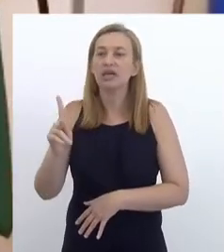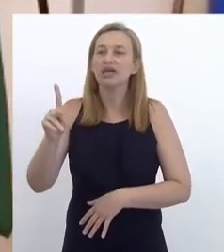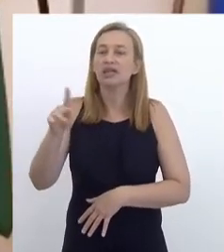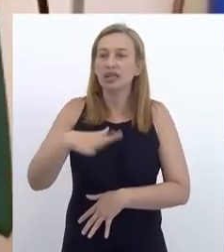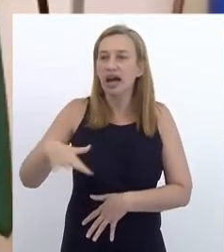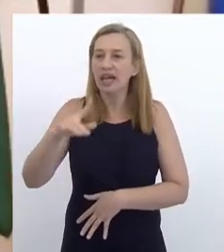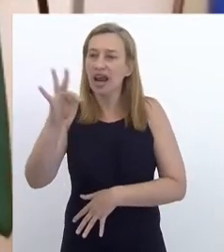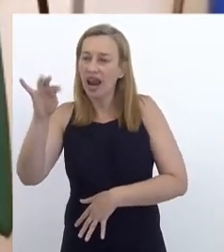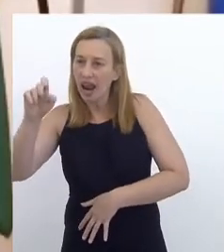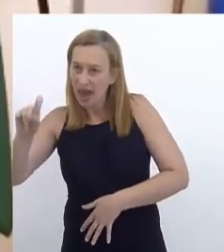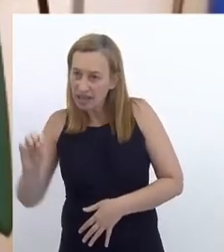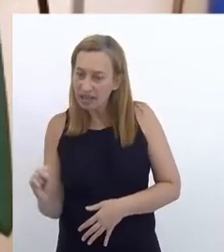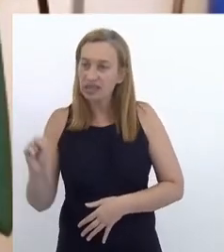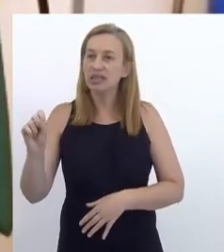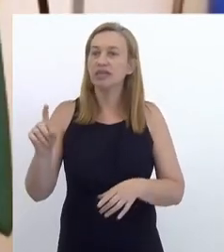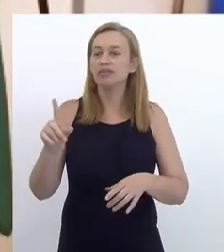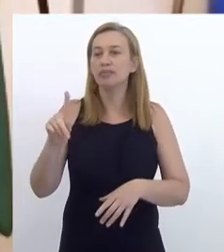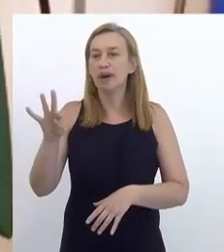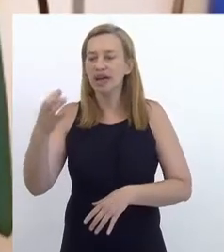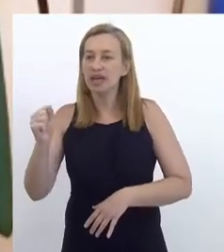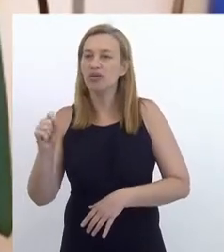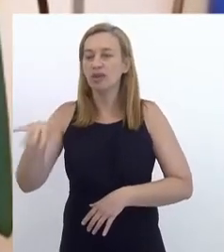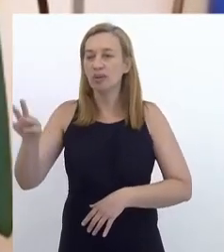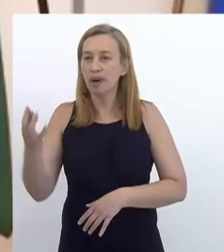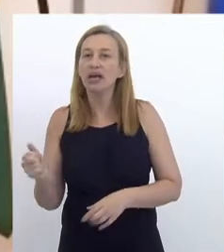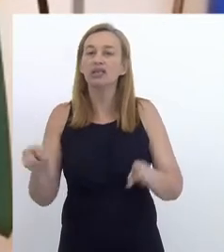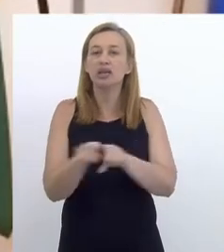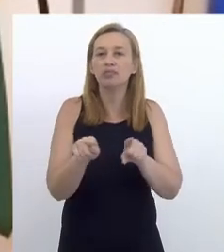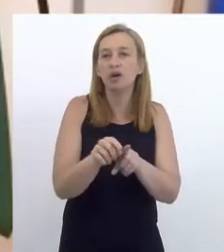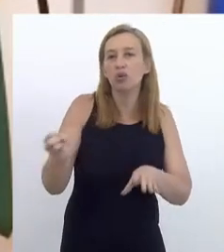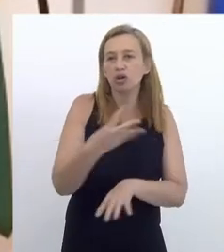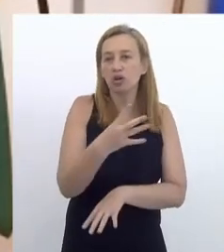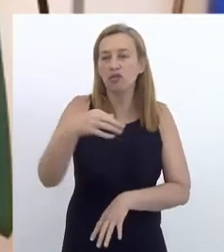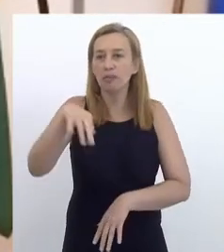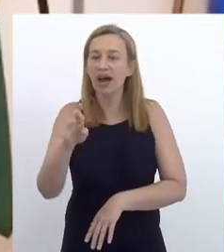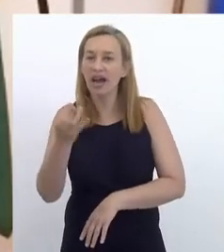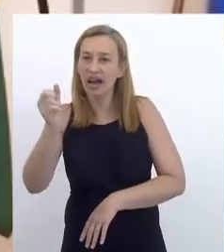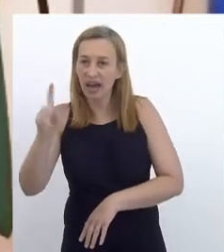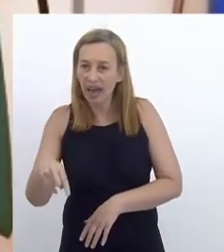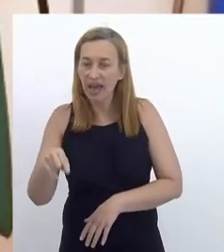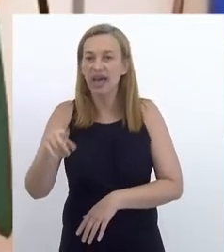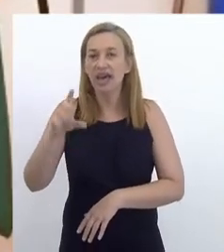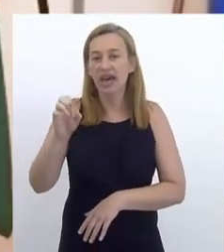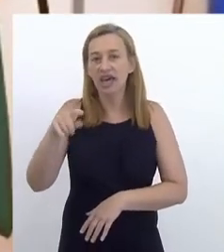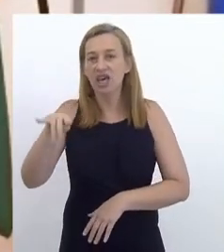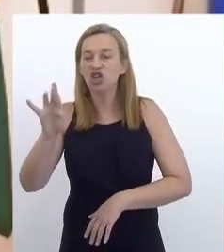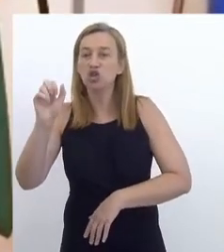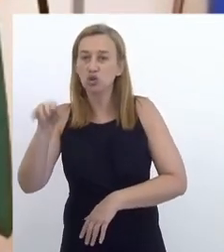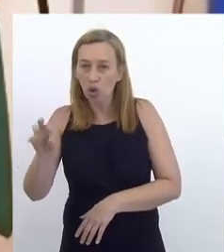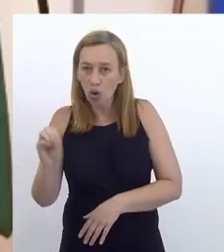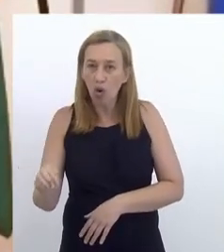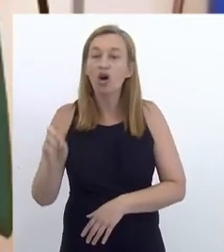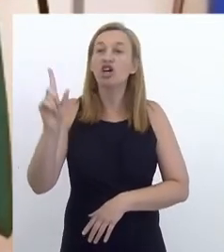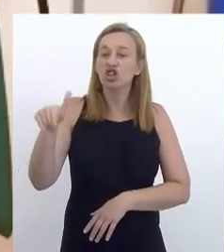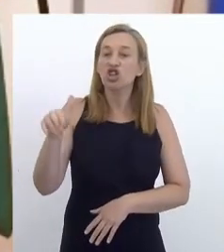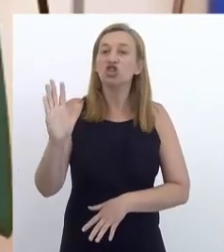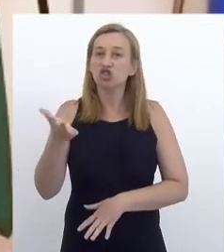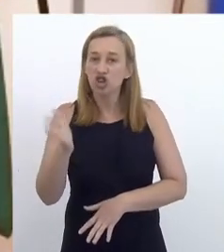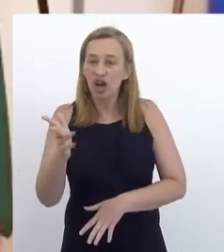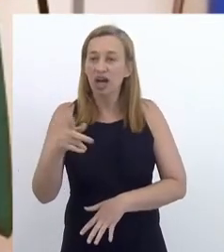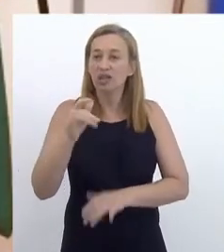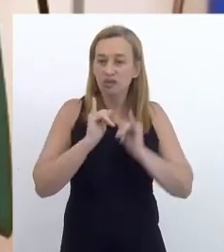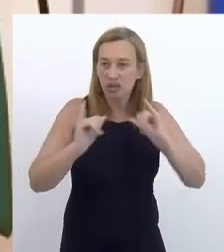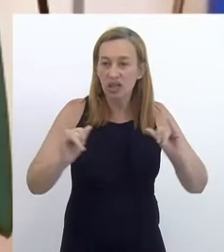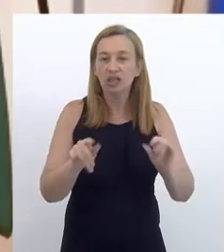Baía de Guanabara. Devemos estar recebendo uma nova rota também em Macaé, do próprio Equinor, já anunciada, mas ainda não implementada.